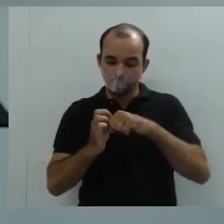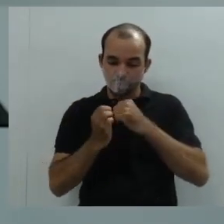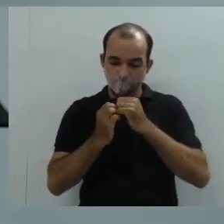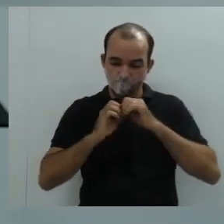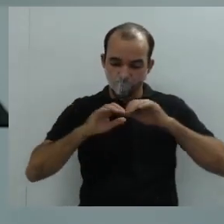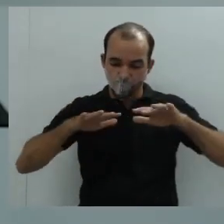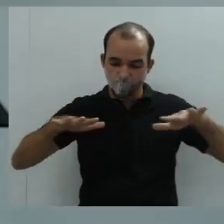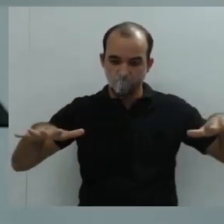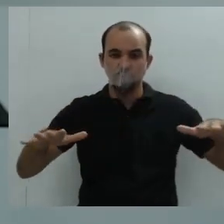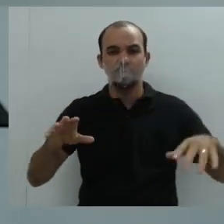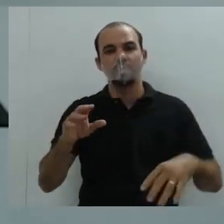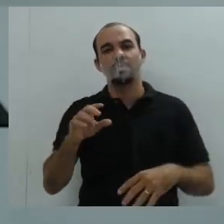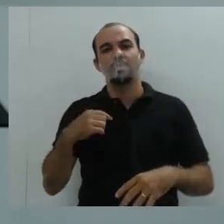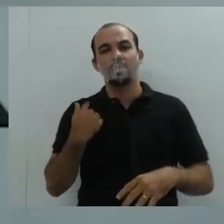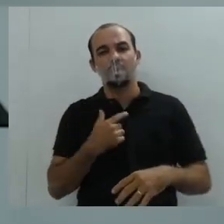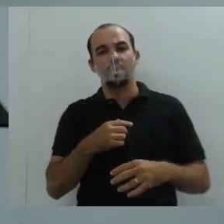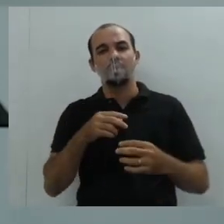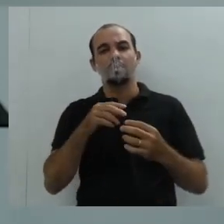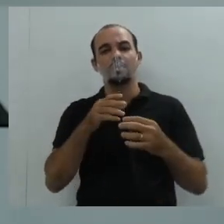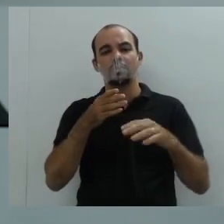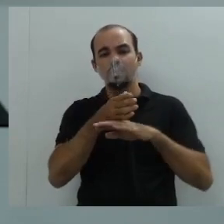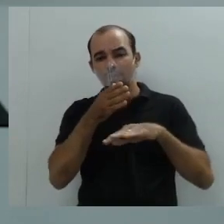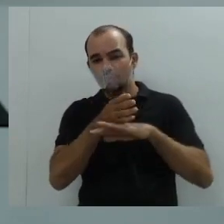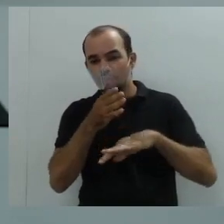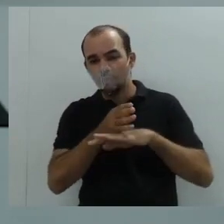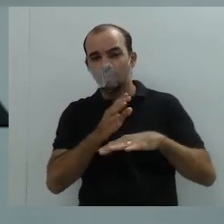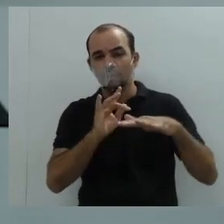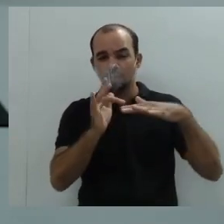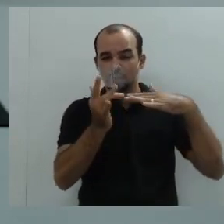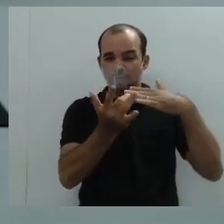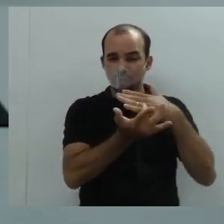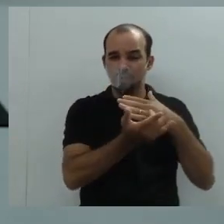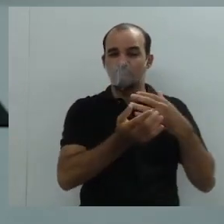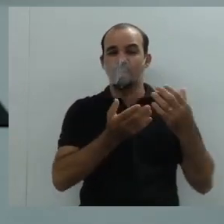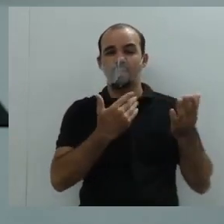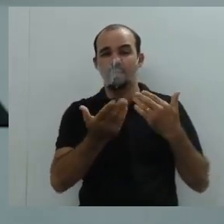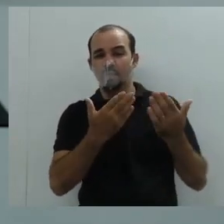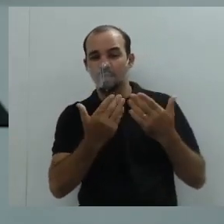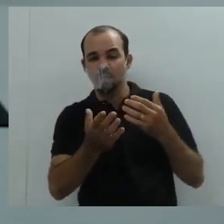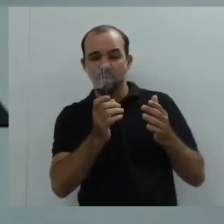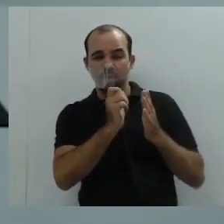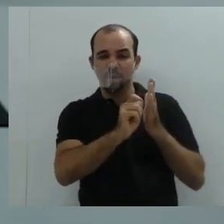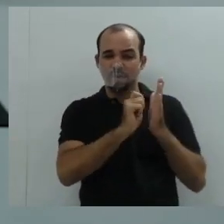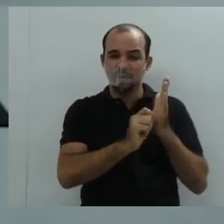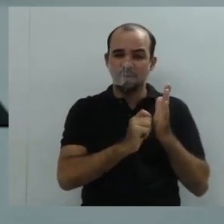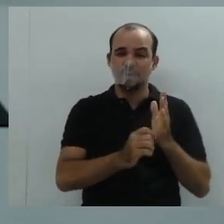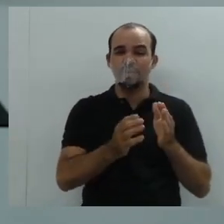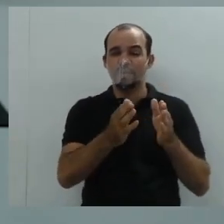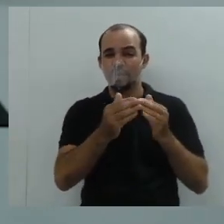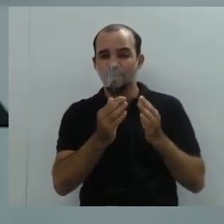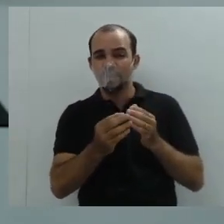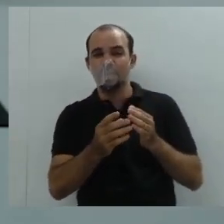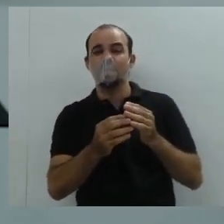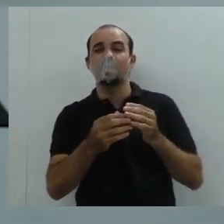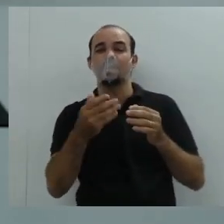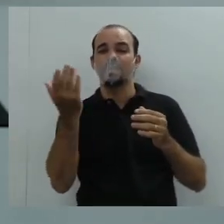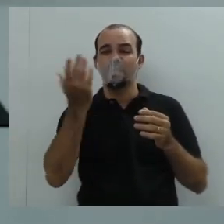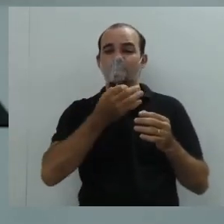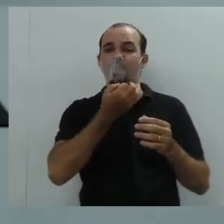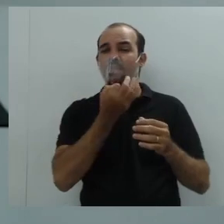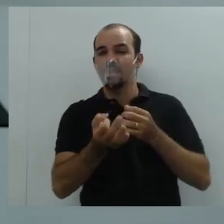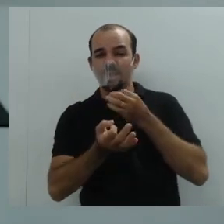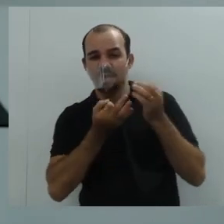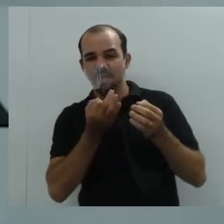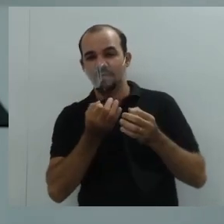tantas redes sociais para escrever, para se comunicar, para se fazer ouvir, para reivindicar, é importante que a gente